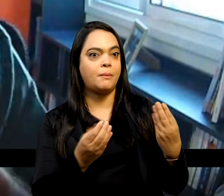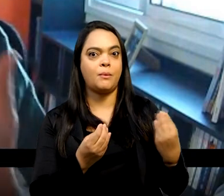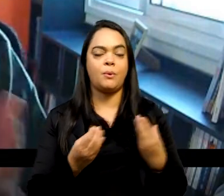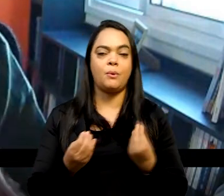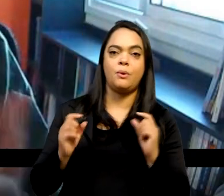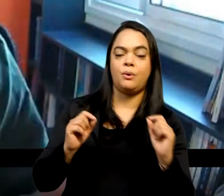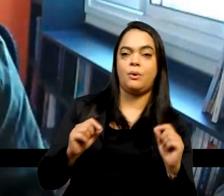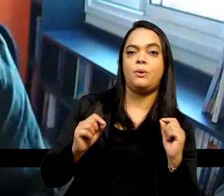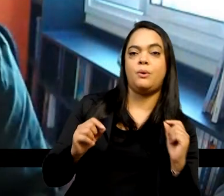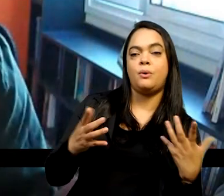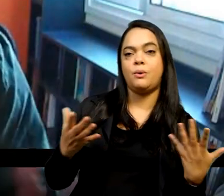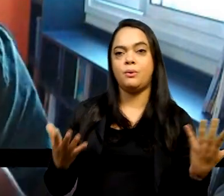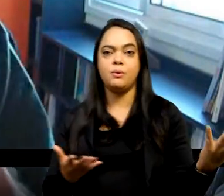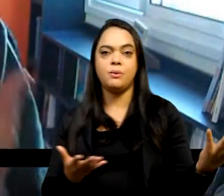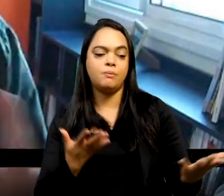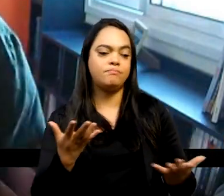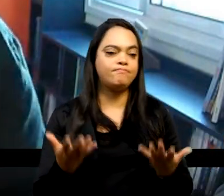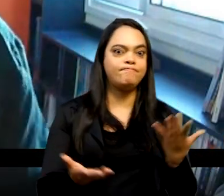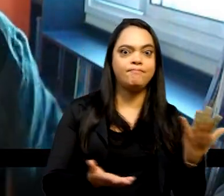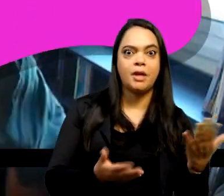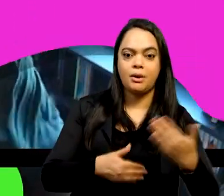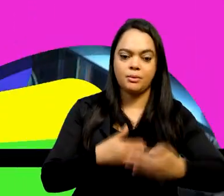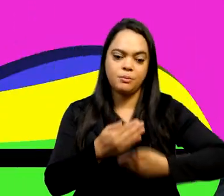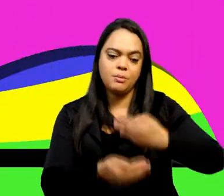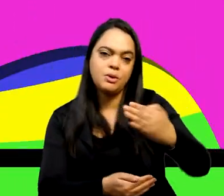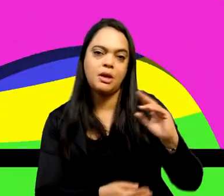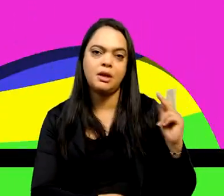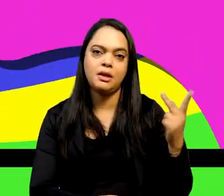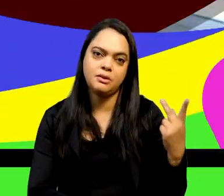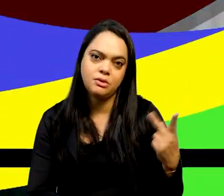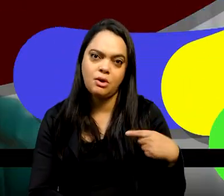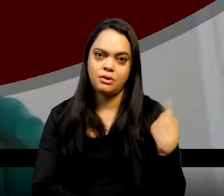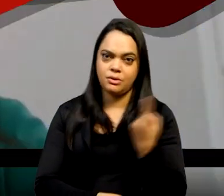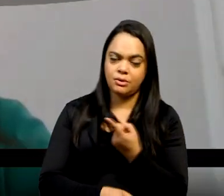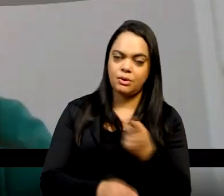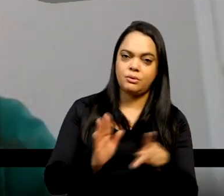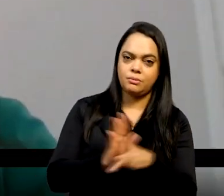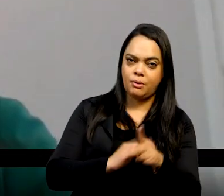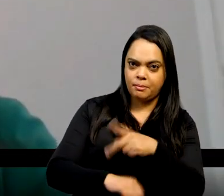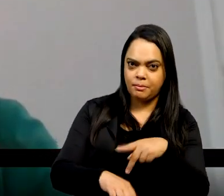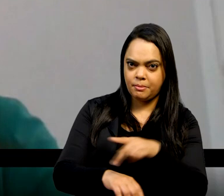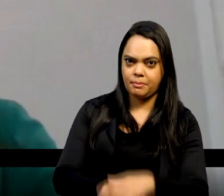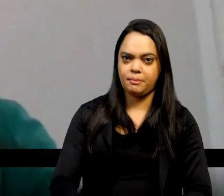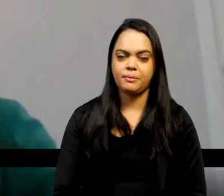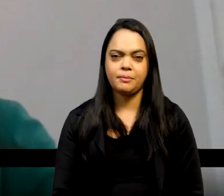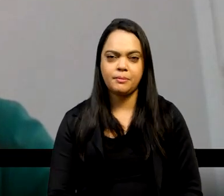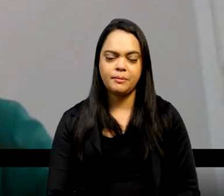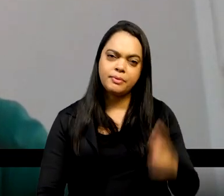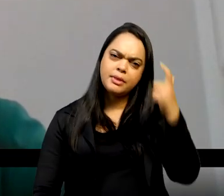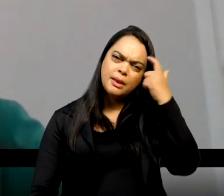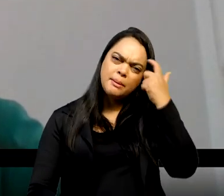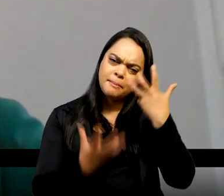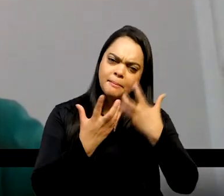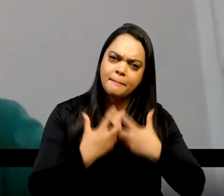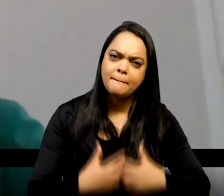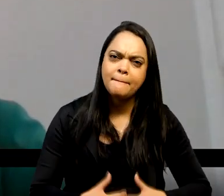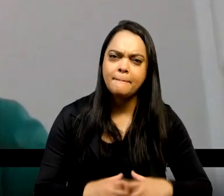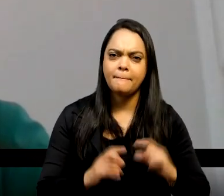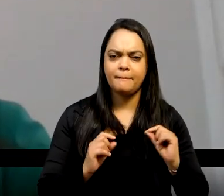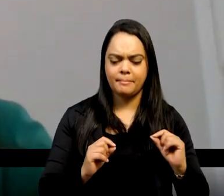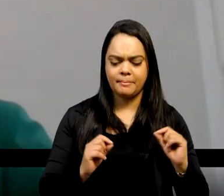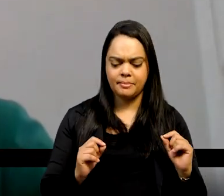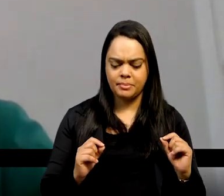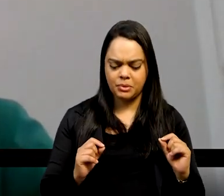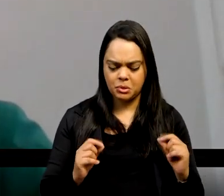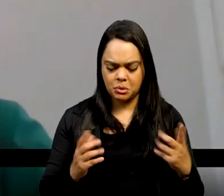do processo histórico de existência da nossa própria nação. Pensando justamente no